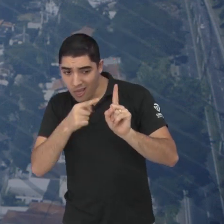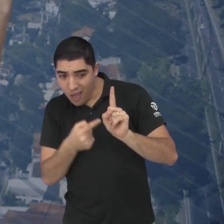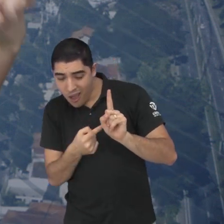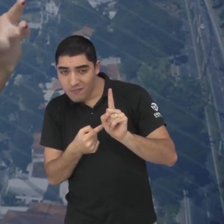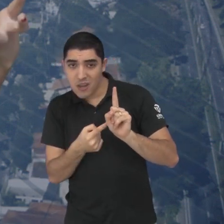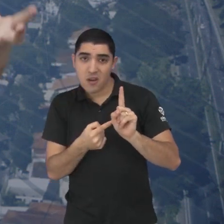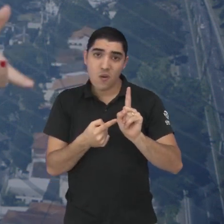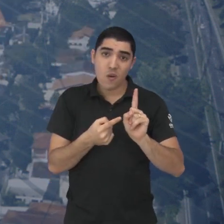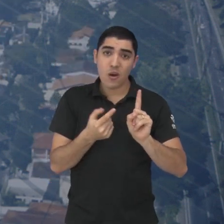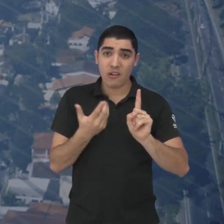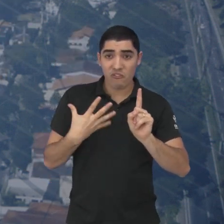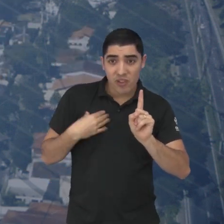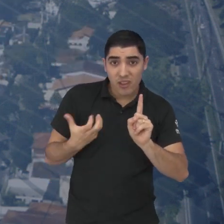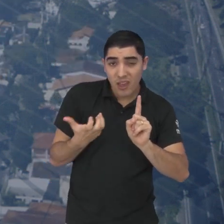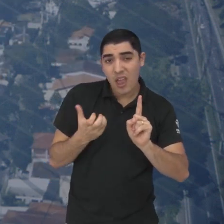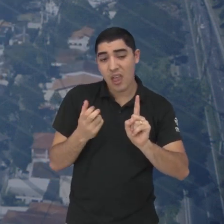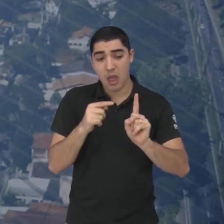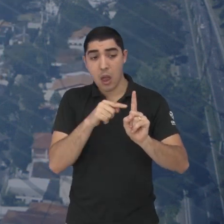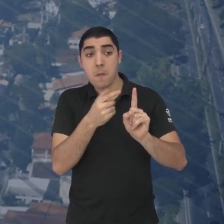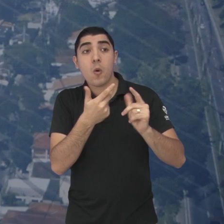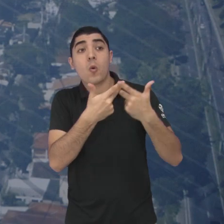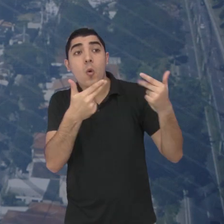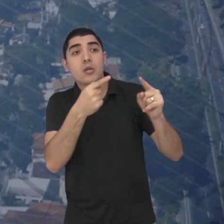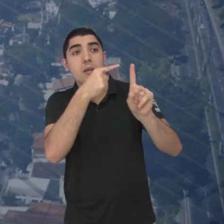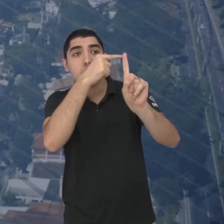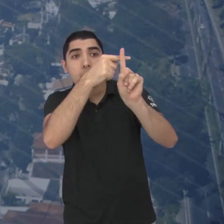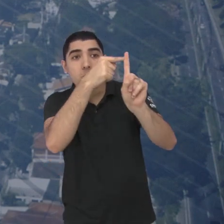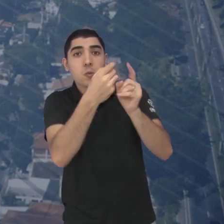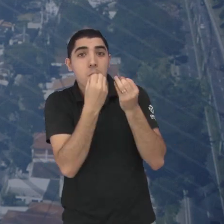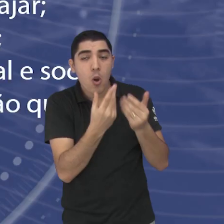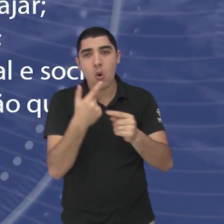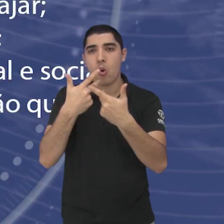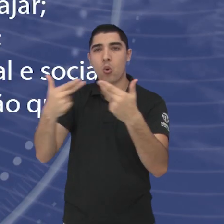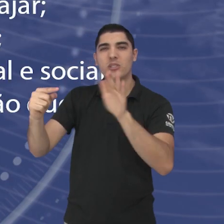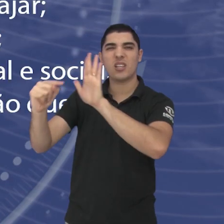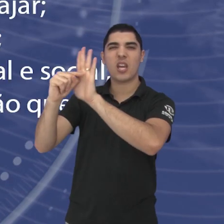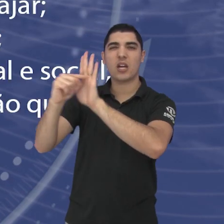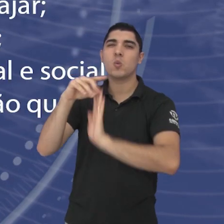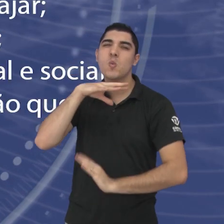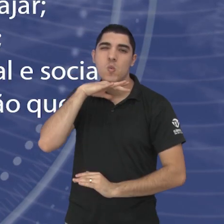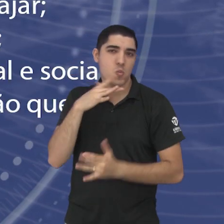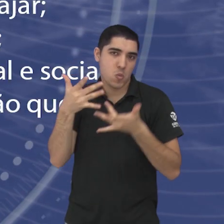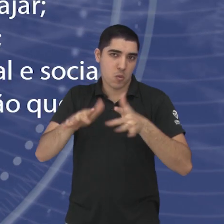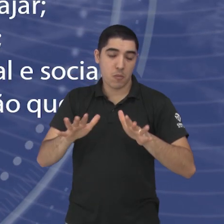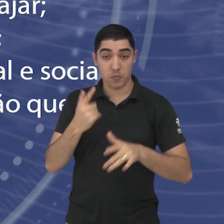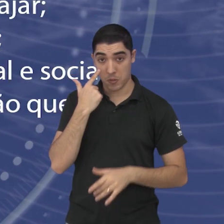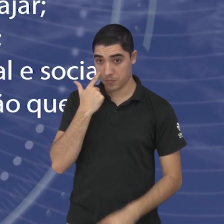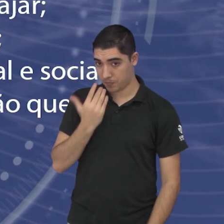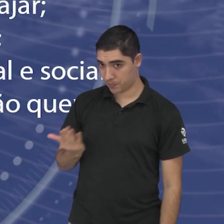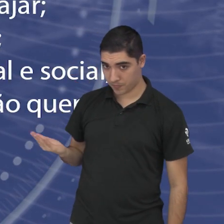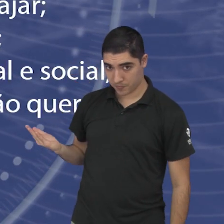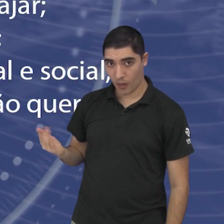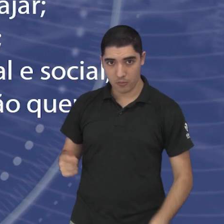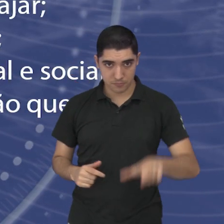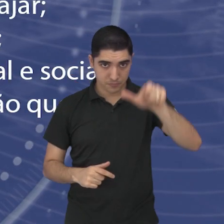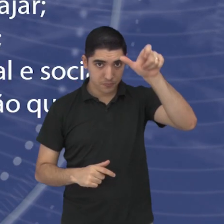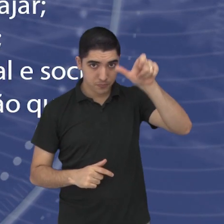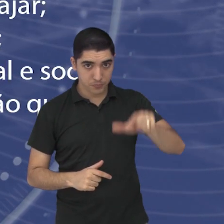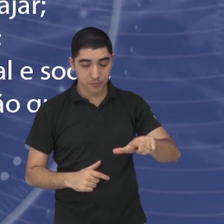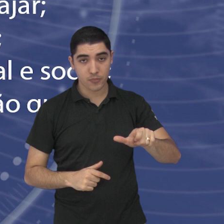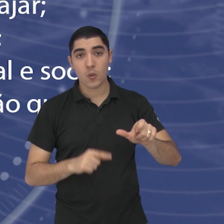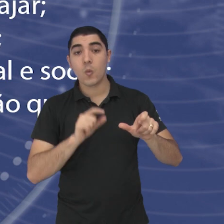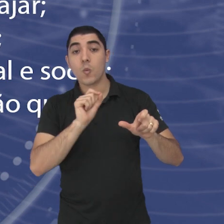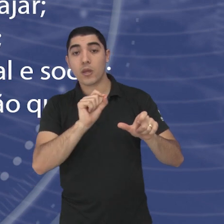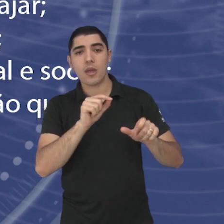alguns prós e alguns contras. Então, vamos colocar essa arte na tela, por favor? Ah lá, vamos começar primeiro.